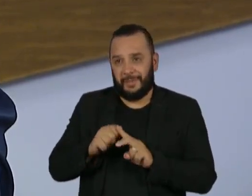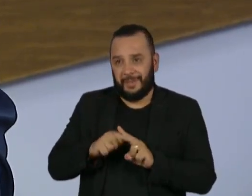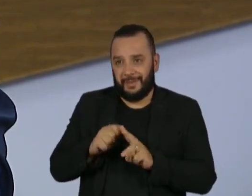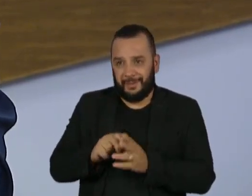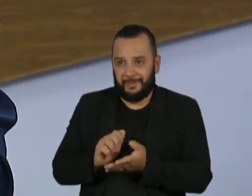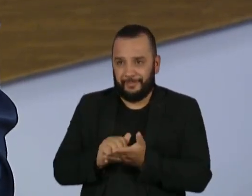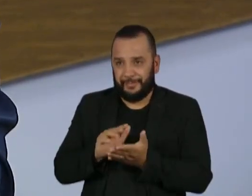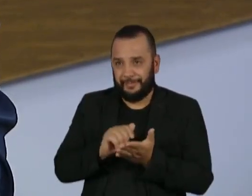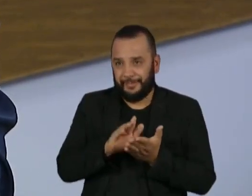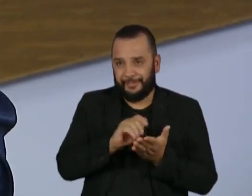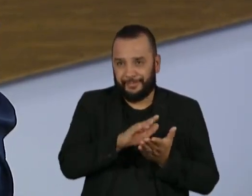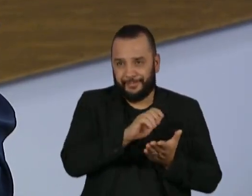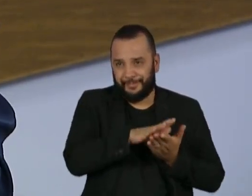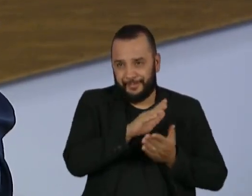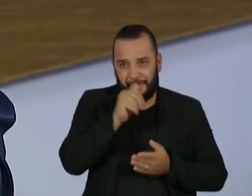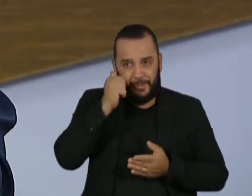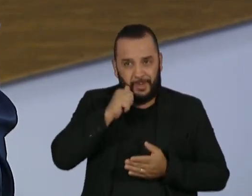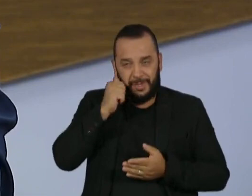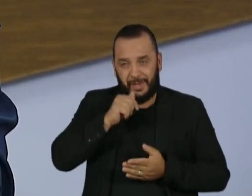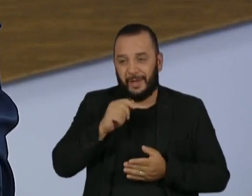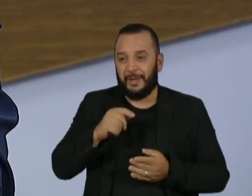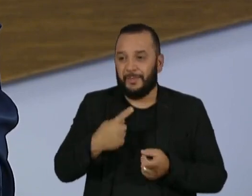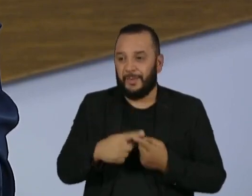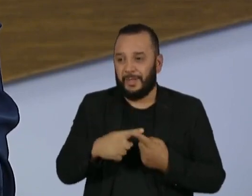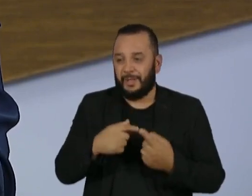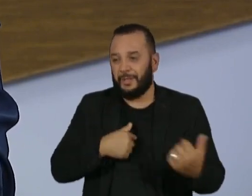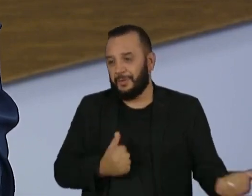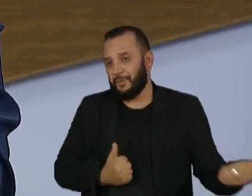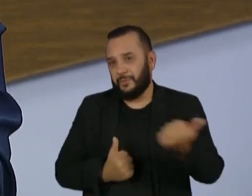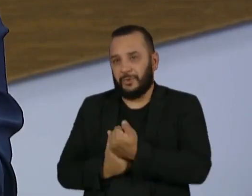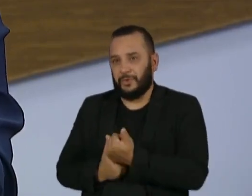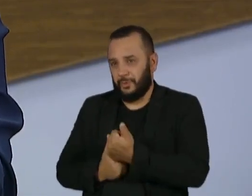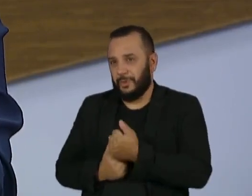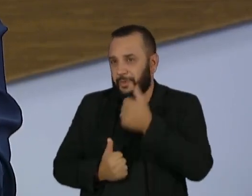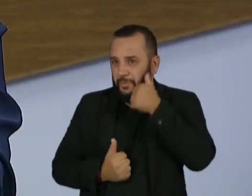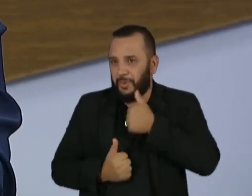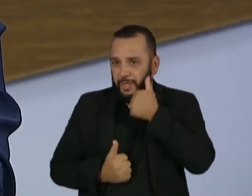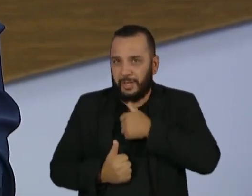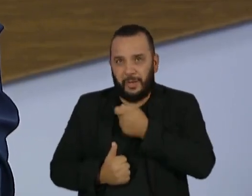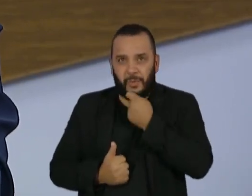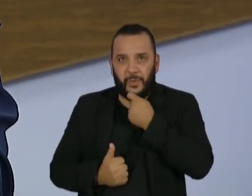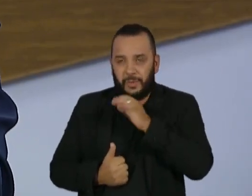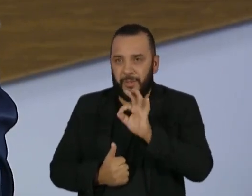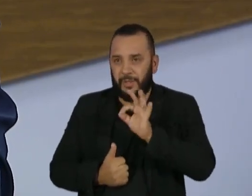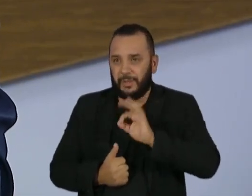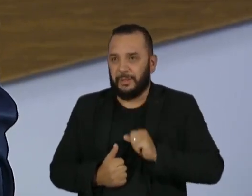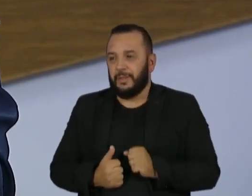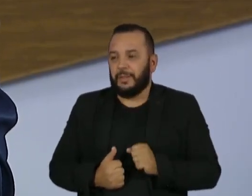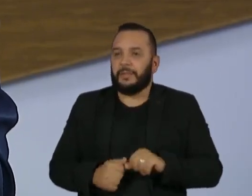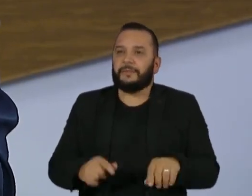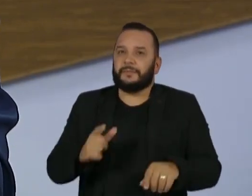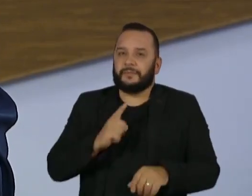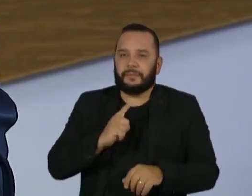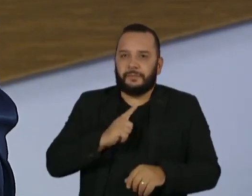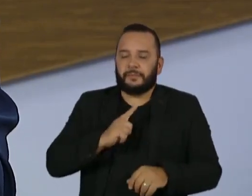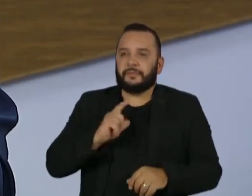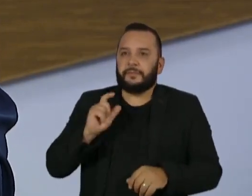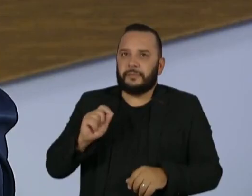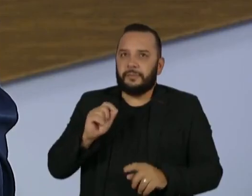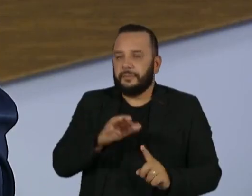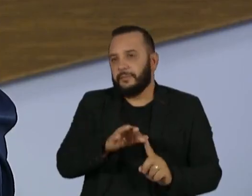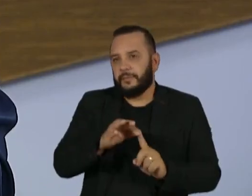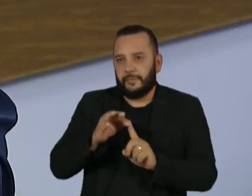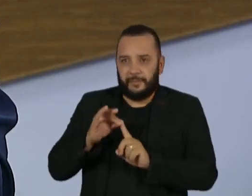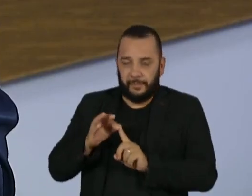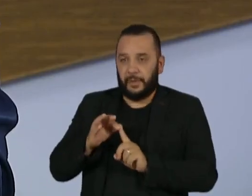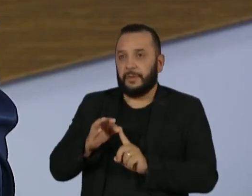governo recaírem sobre elas, as reposições não se dão na mesma medida. Para além de reposições dentro do governo, a gente vê, desde a primeira indicação